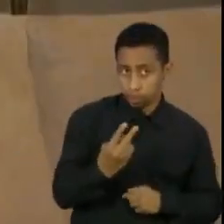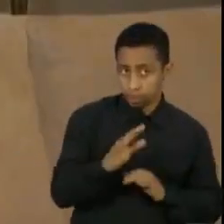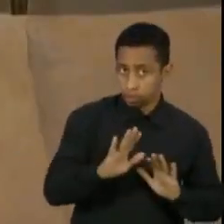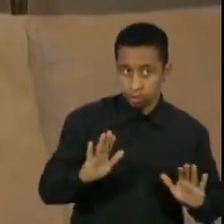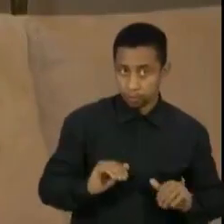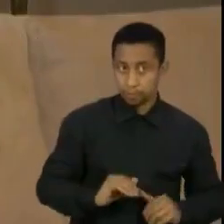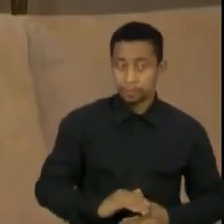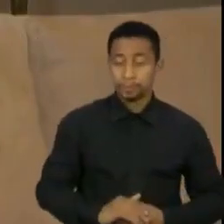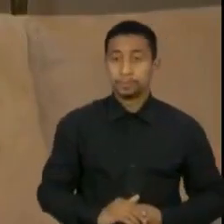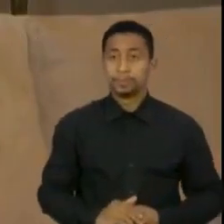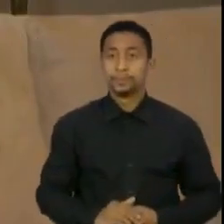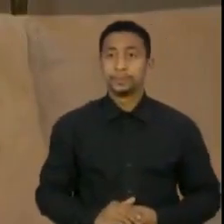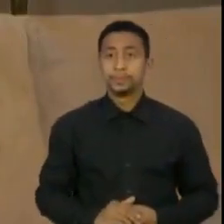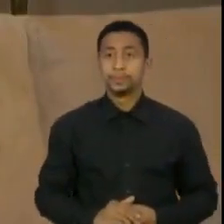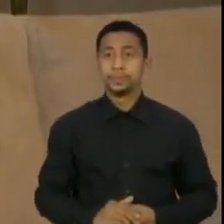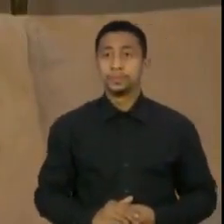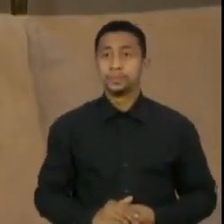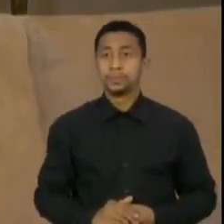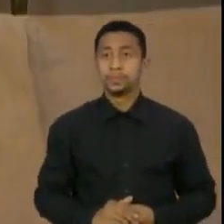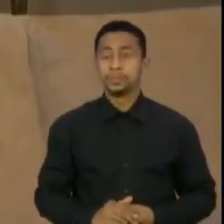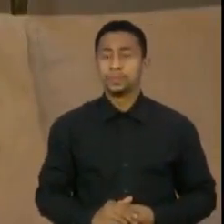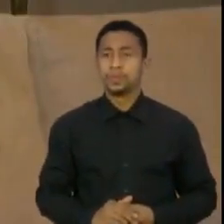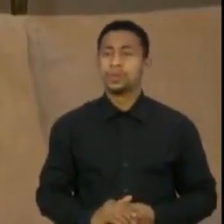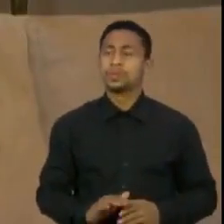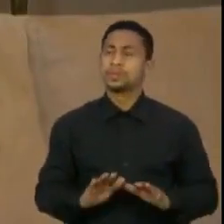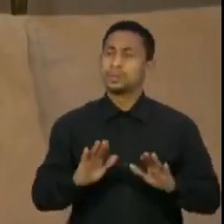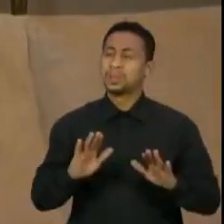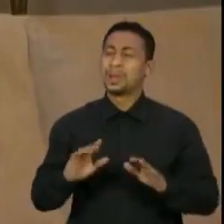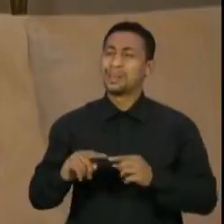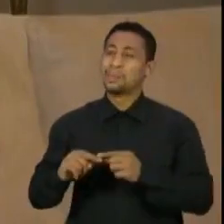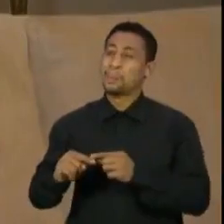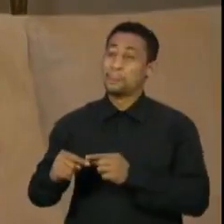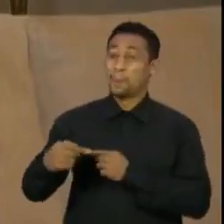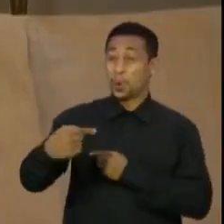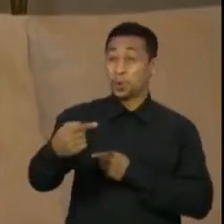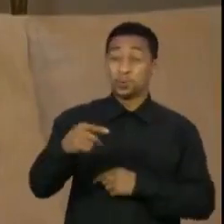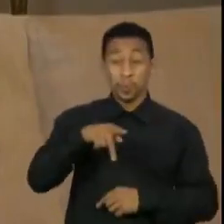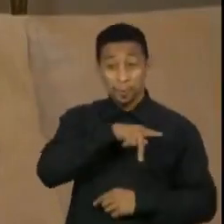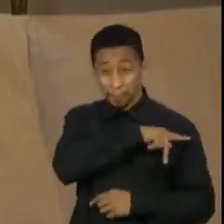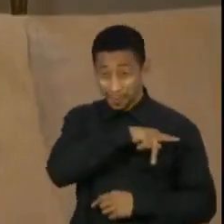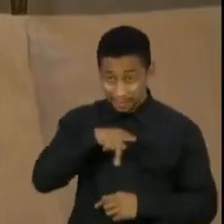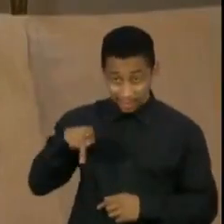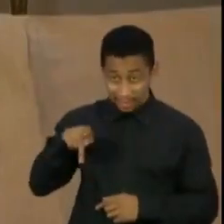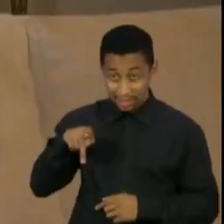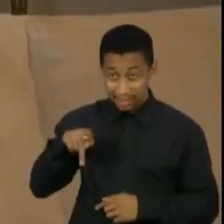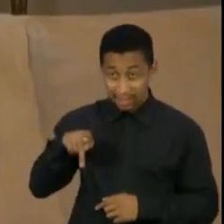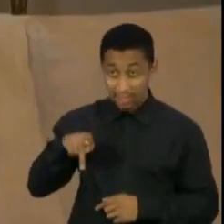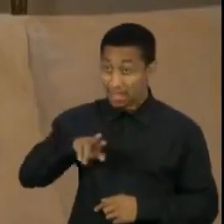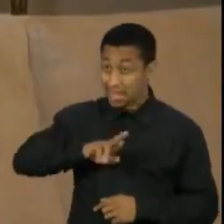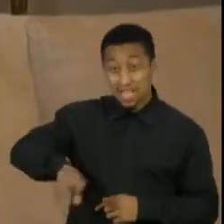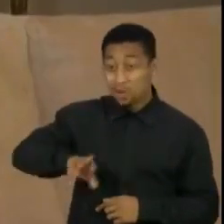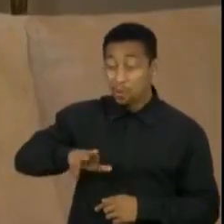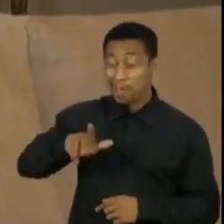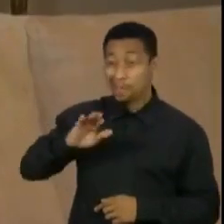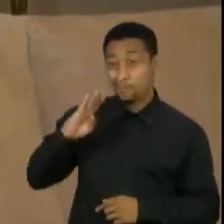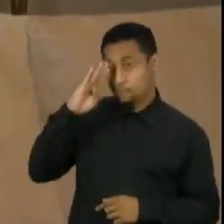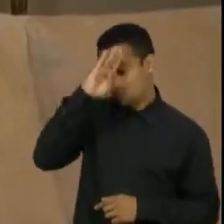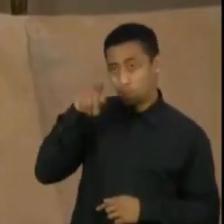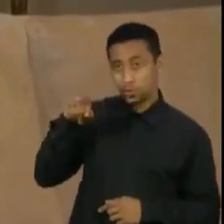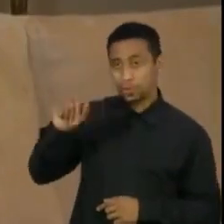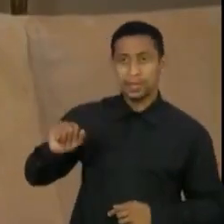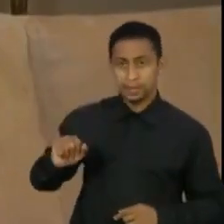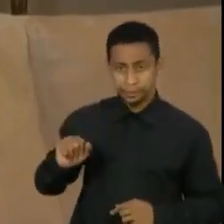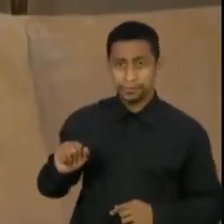agora, como o próximo presidente não será este ao qual